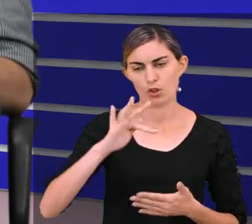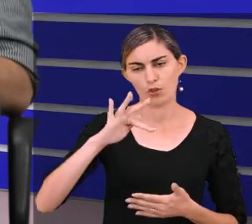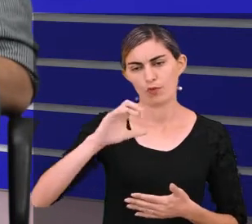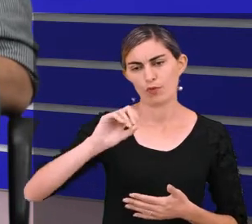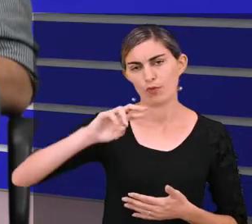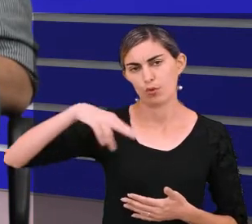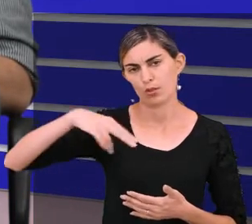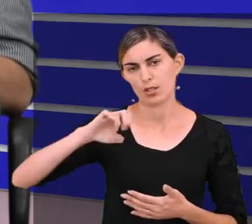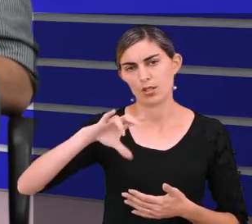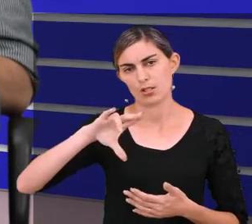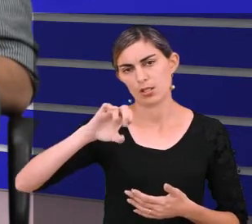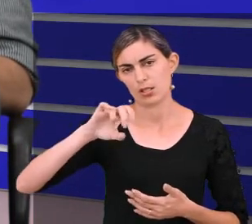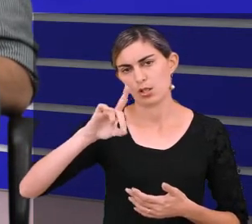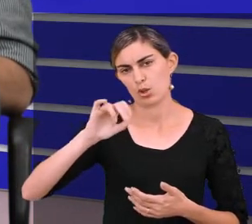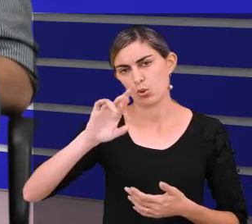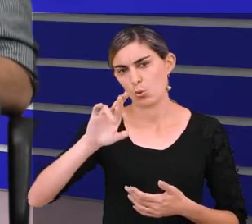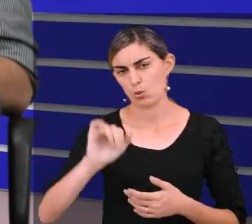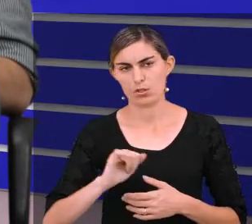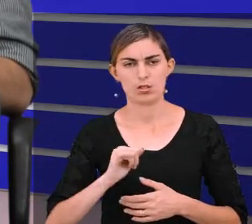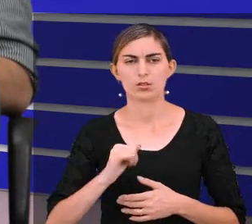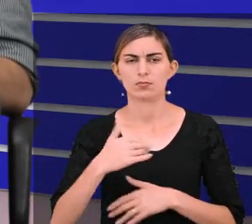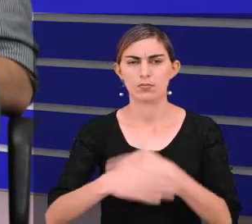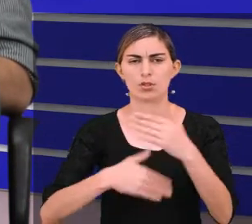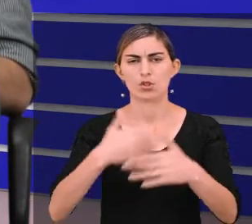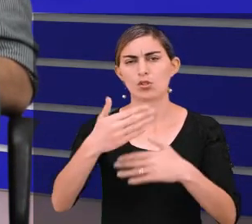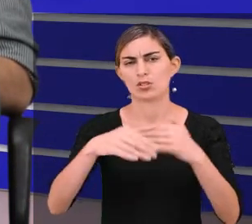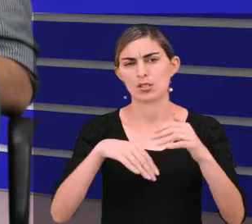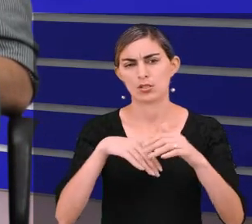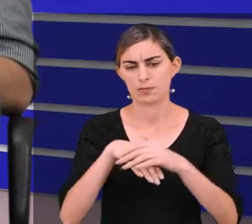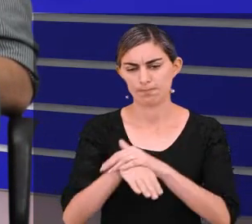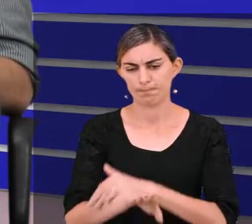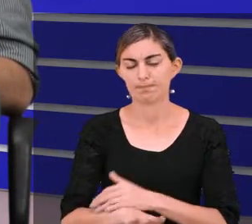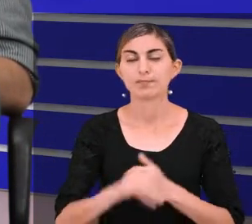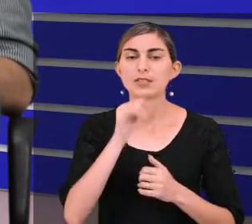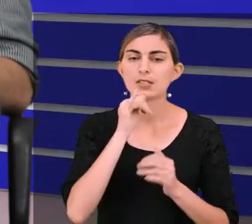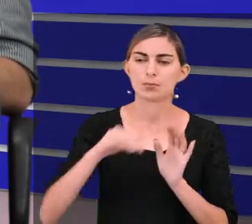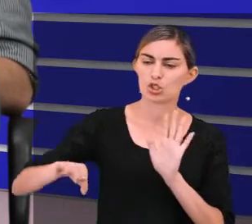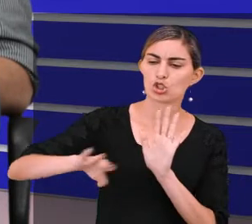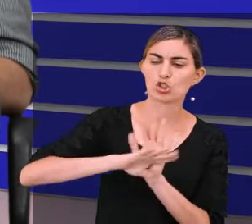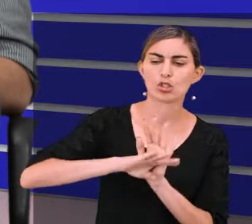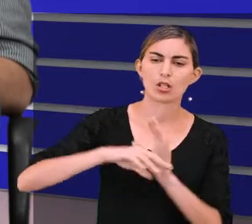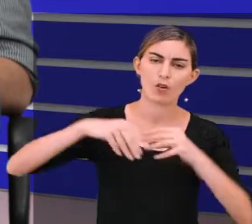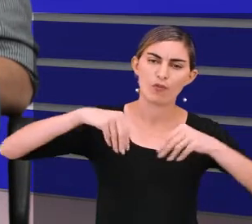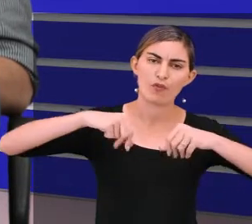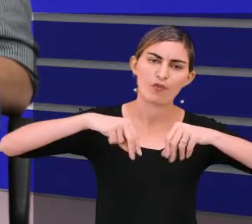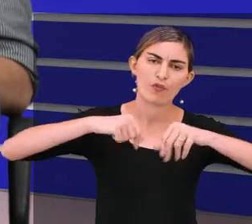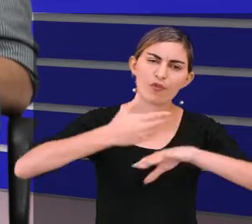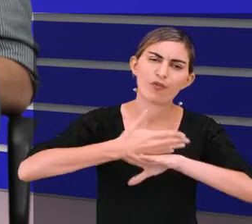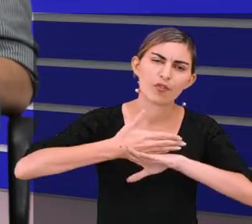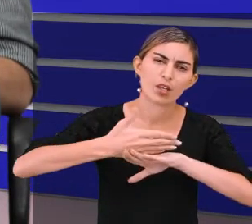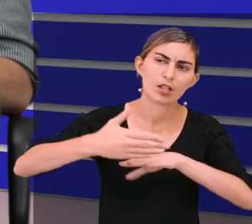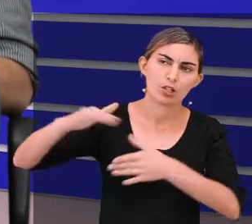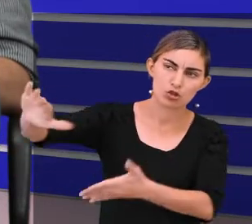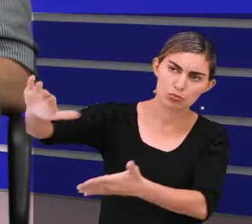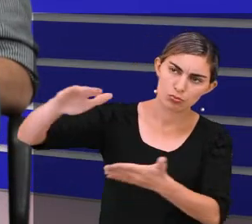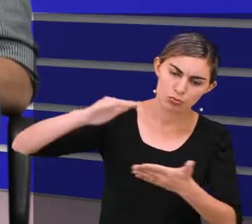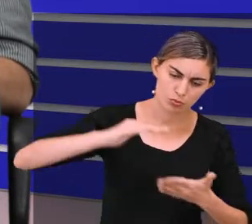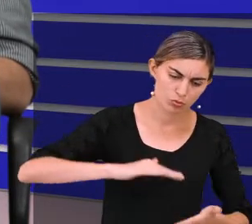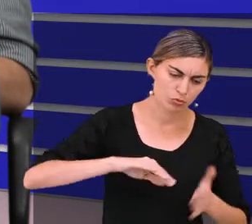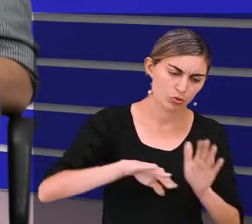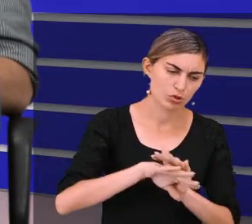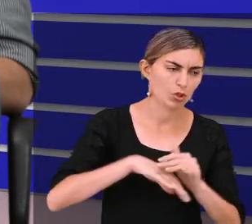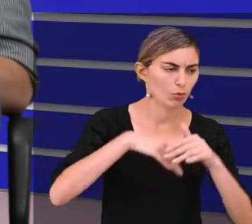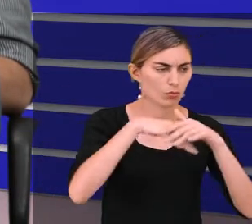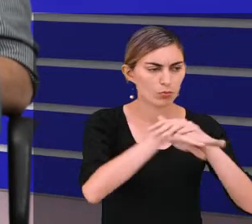Como é que você faz, como é o seu processo de armazenamento, quando chega essa farinha do fornecedor?